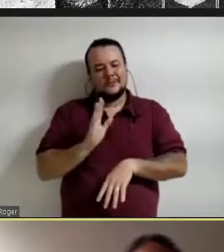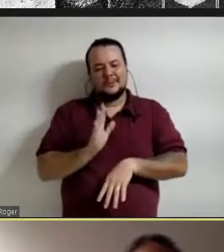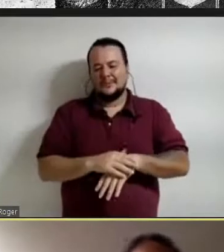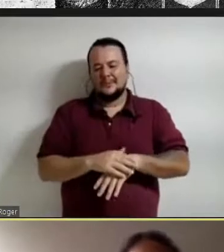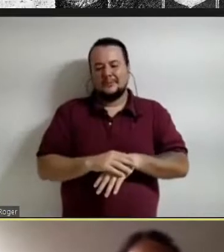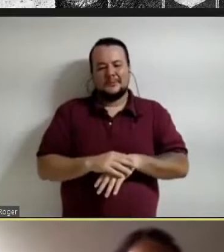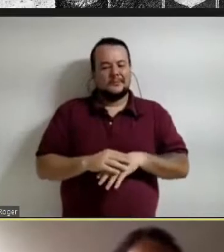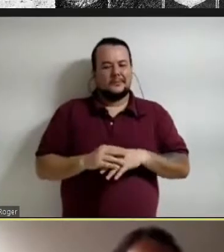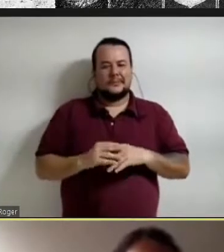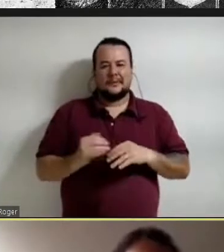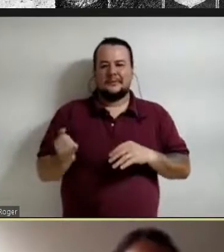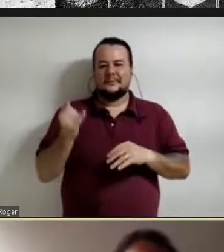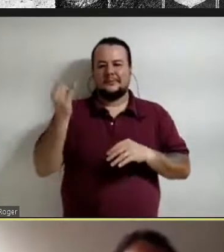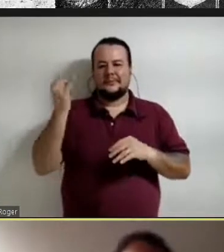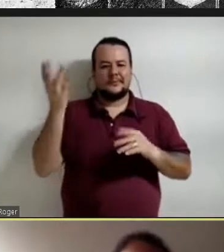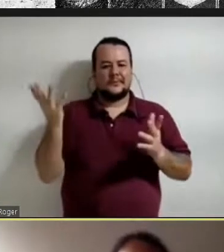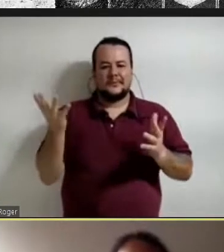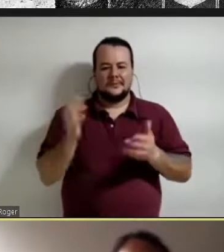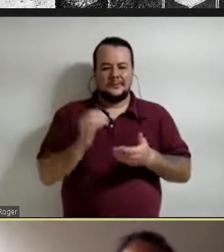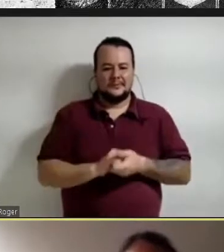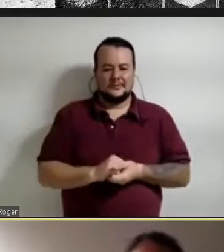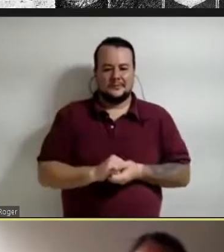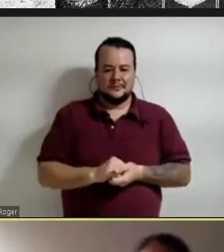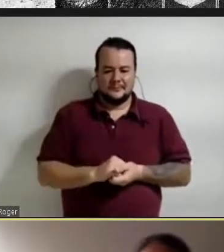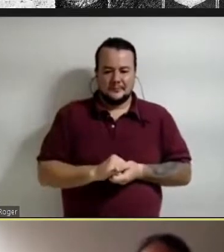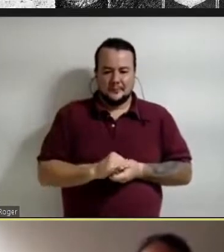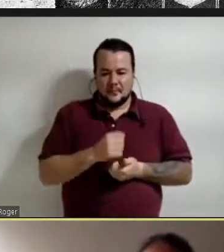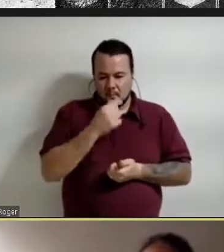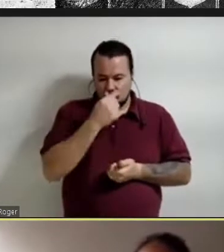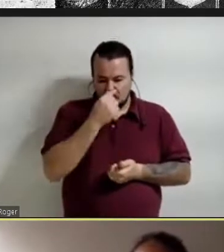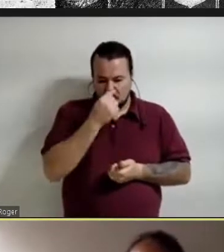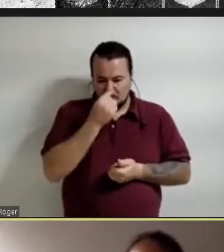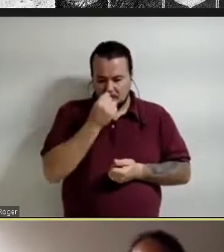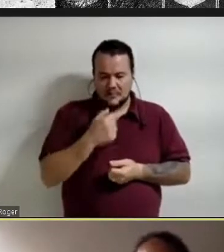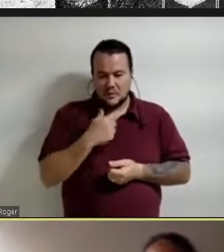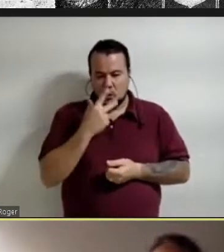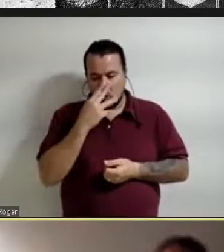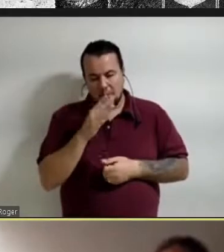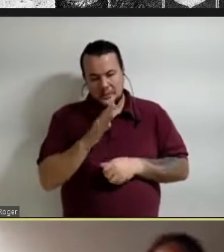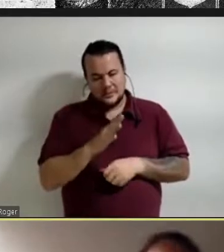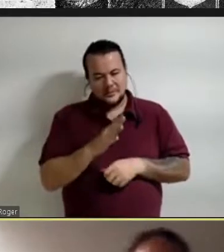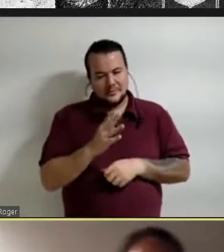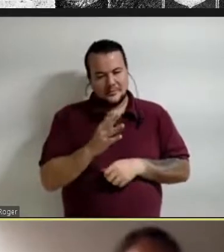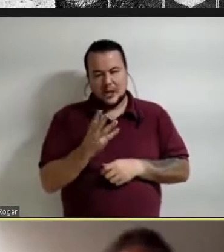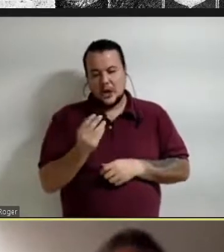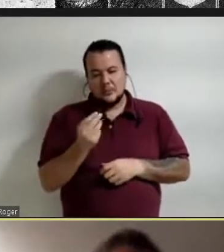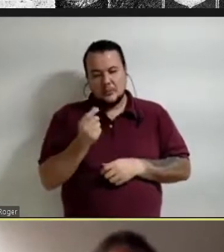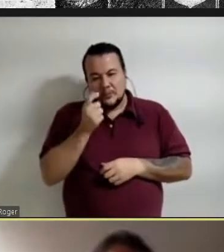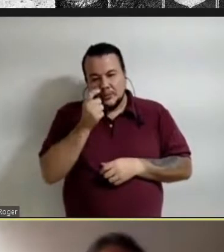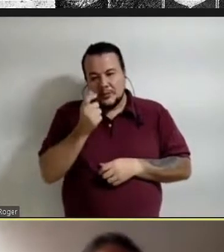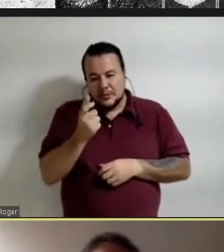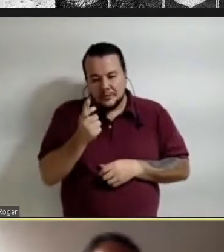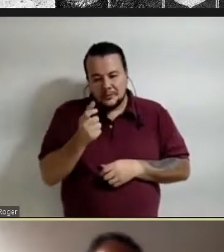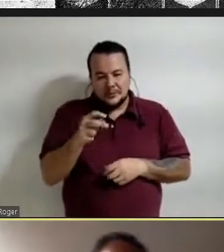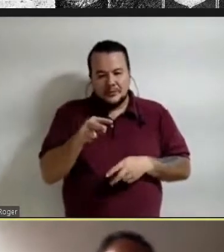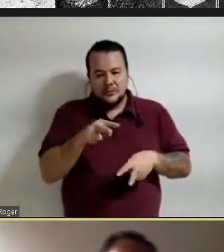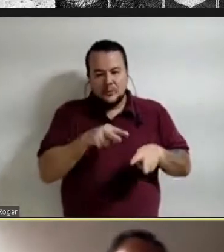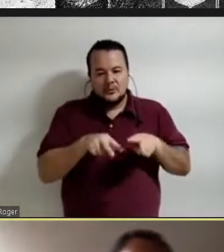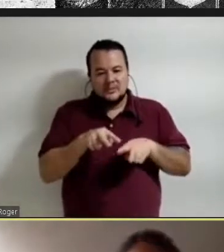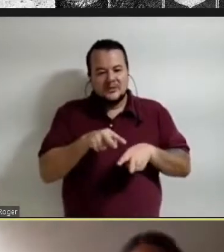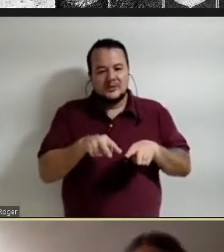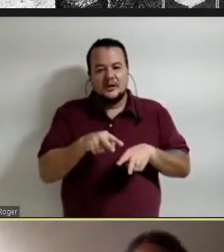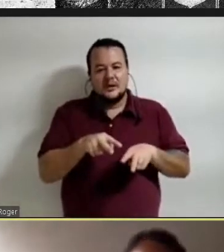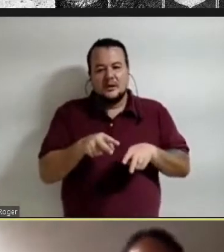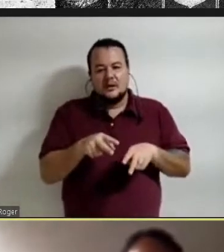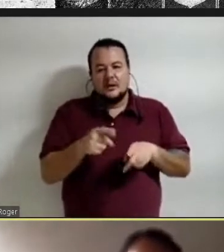interessante a visão, porque normalmente a América quer que venham a resolver os problemas aqui, e eu